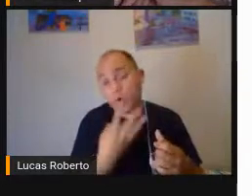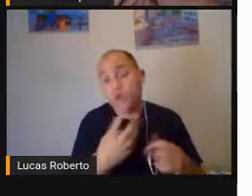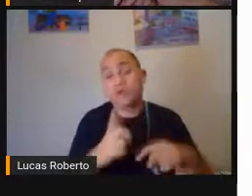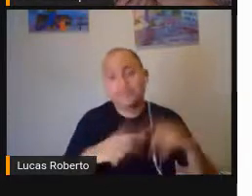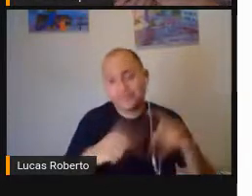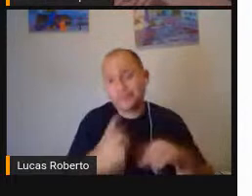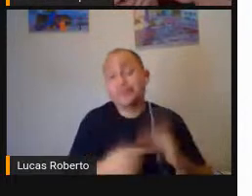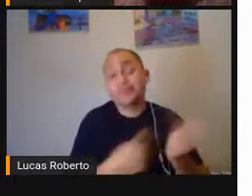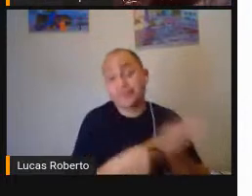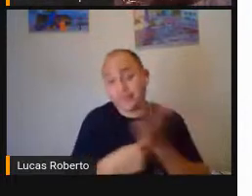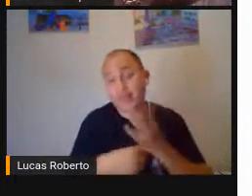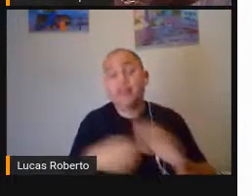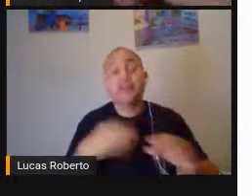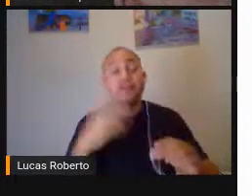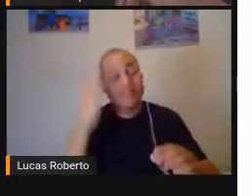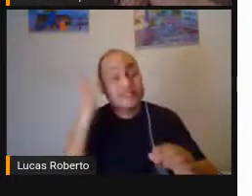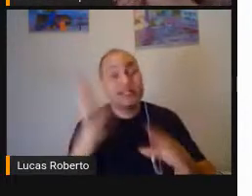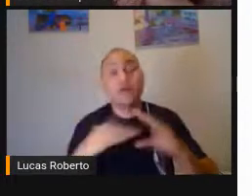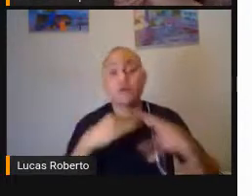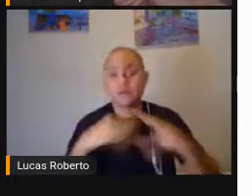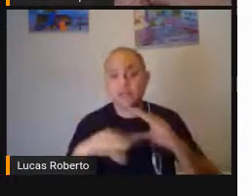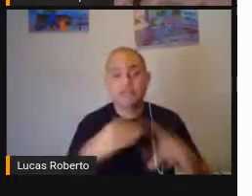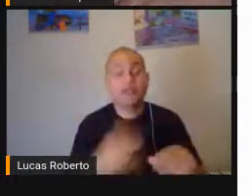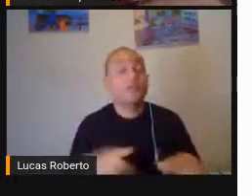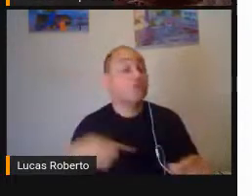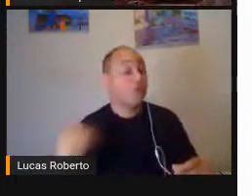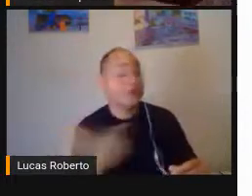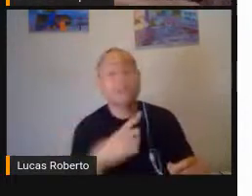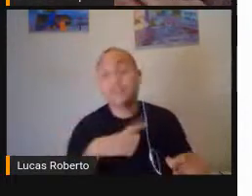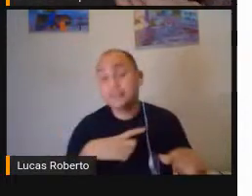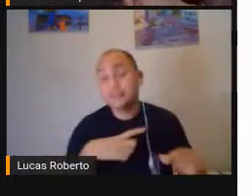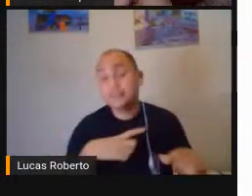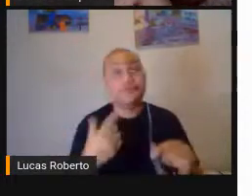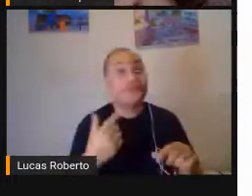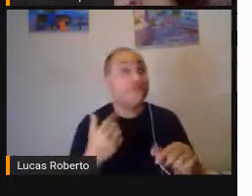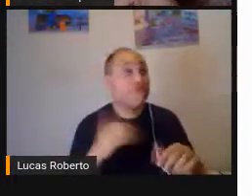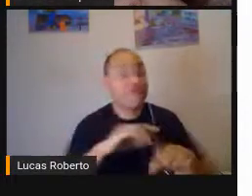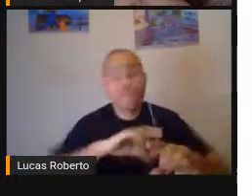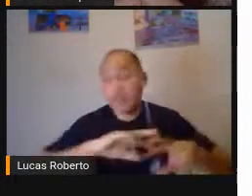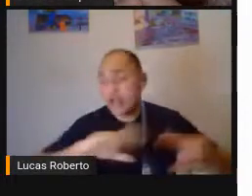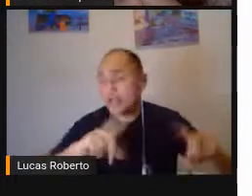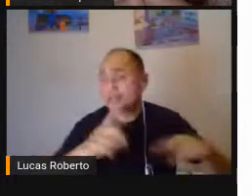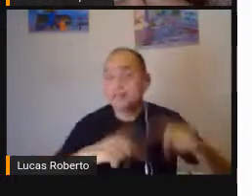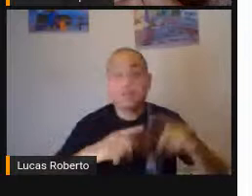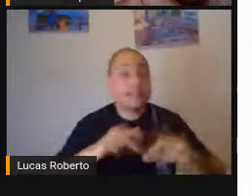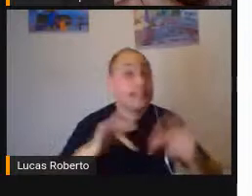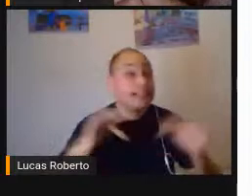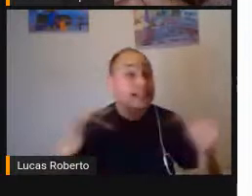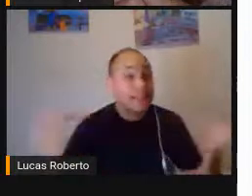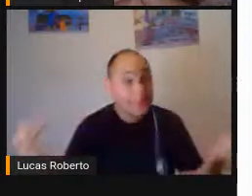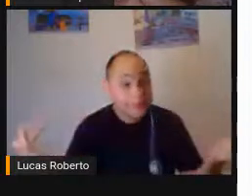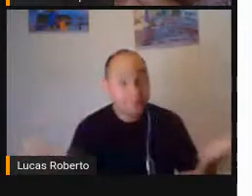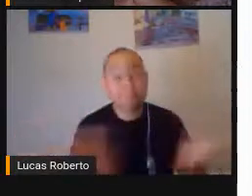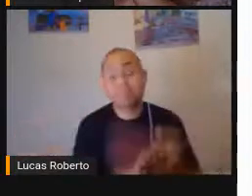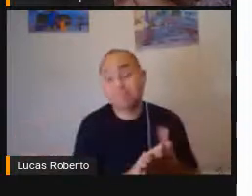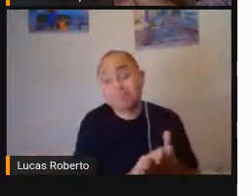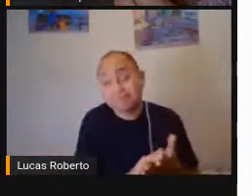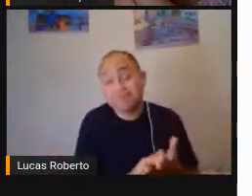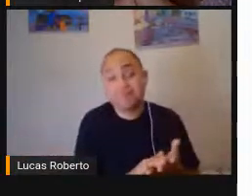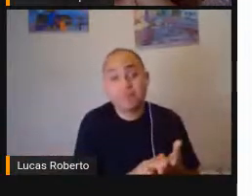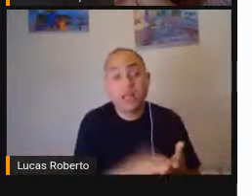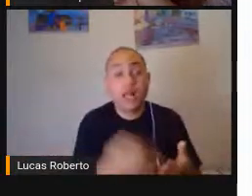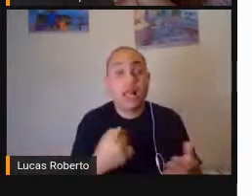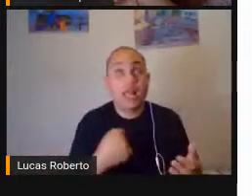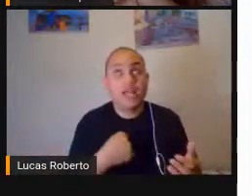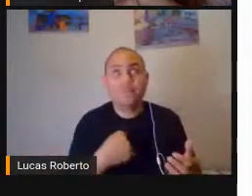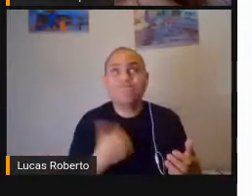estudante Então a gente tem Coisas simples A gente já fez Várias formações Com essas extensões Eu não tenho Nem como